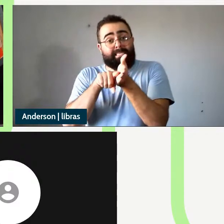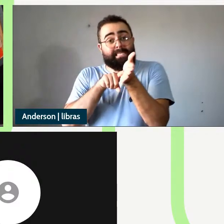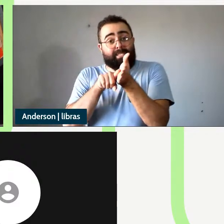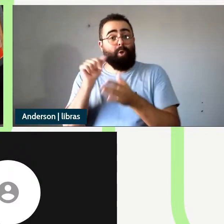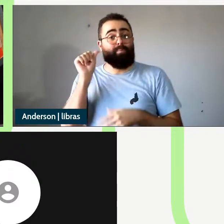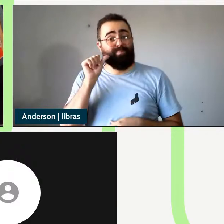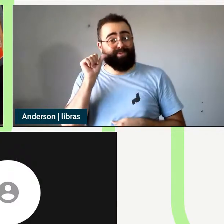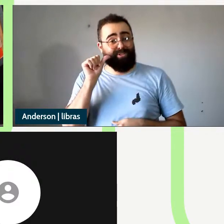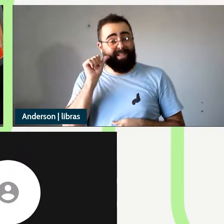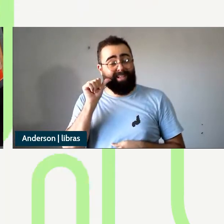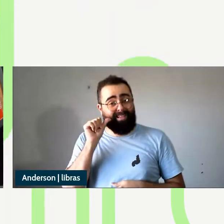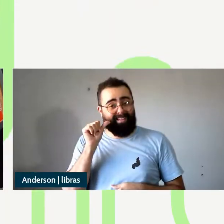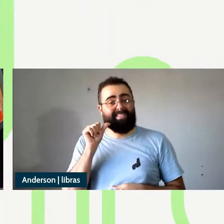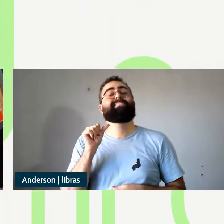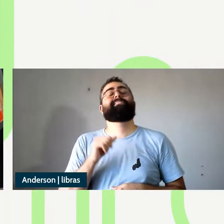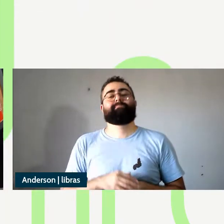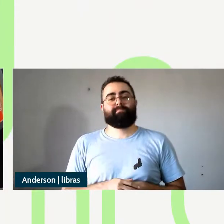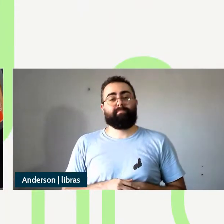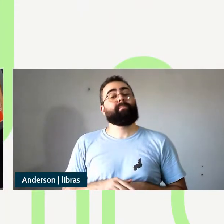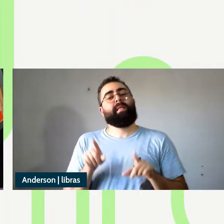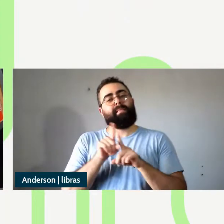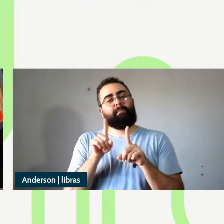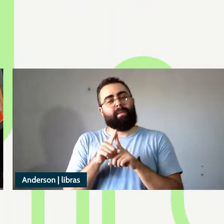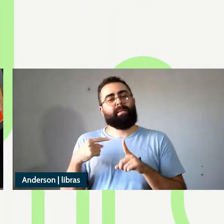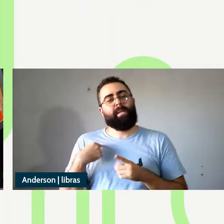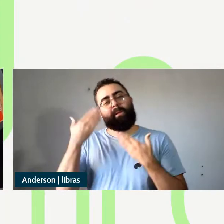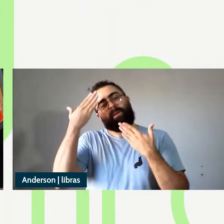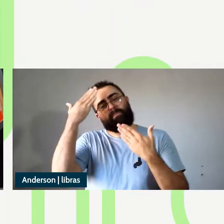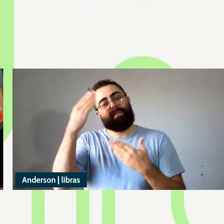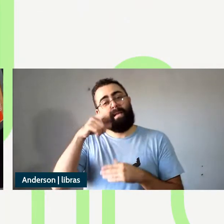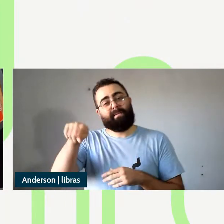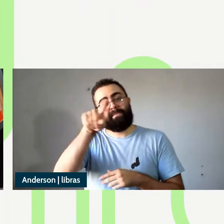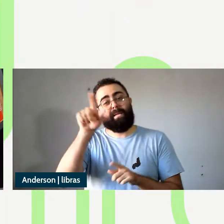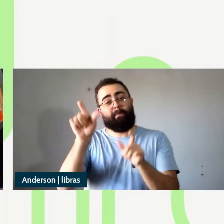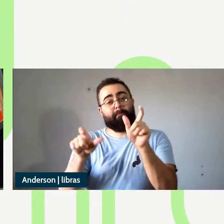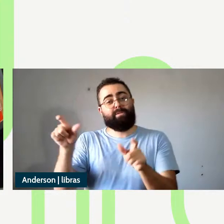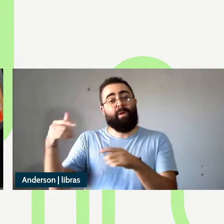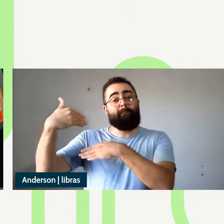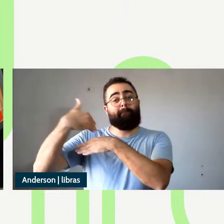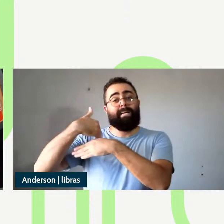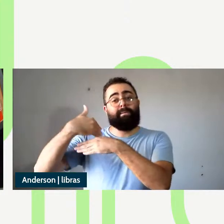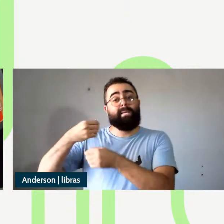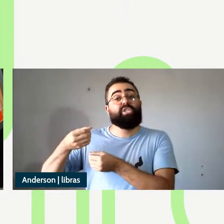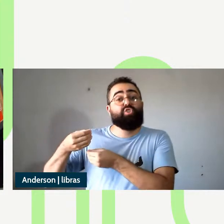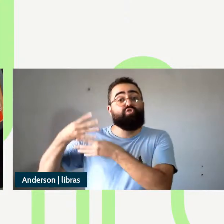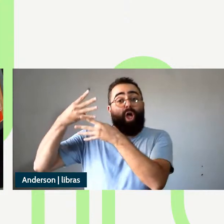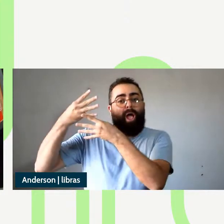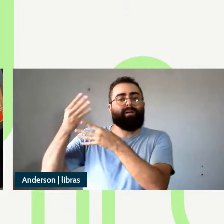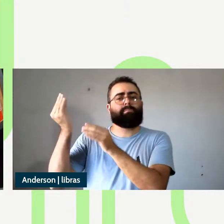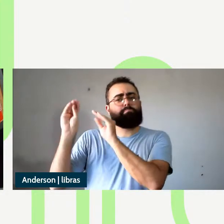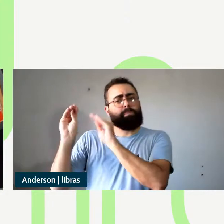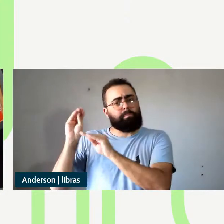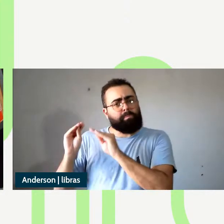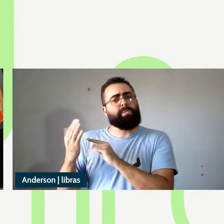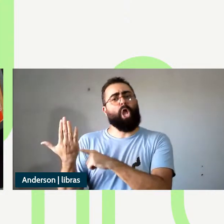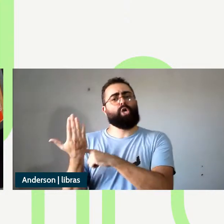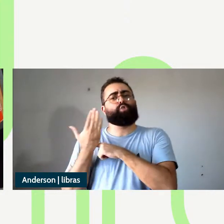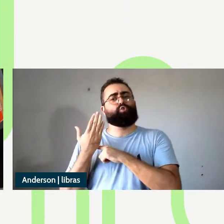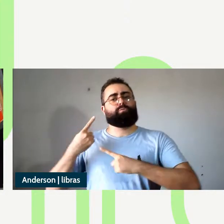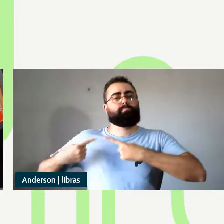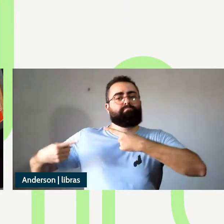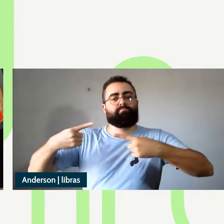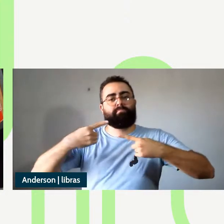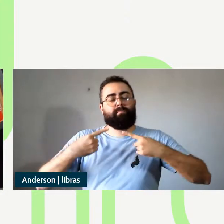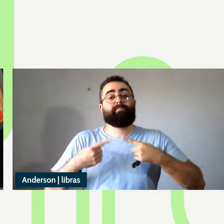também a participação do público no chat contribuíram muito pra discussão eu